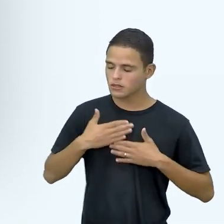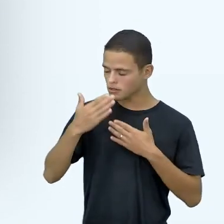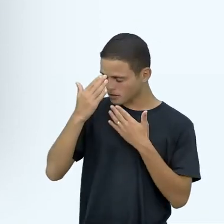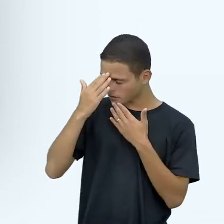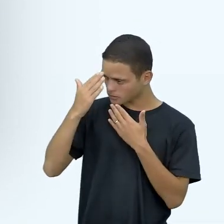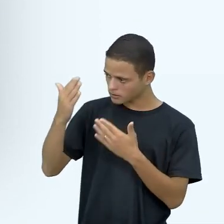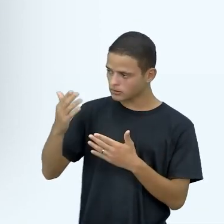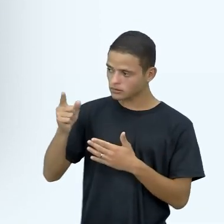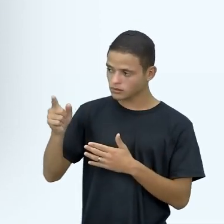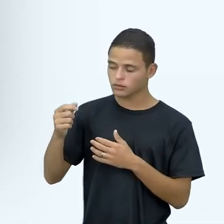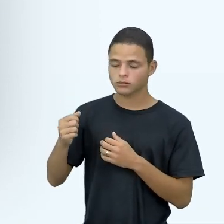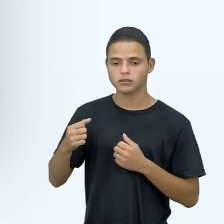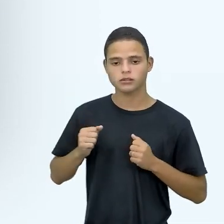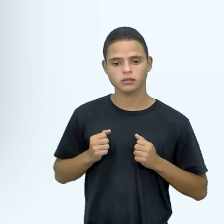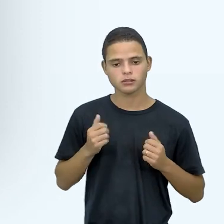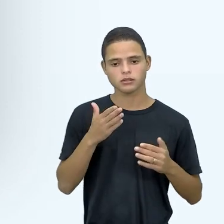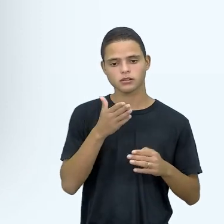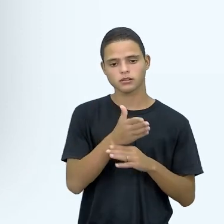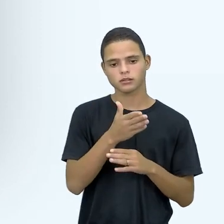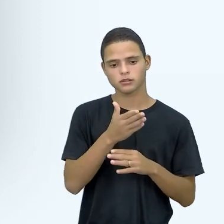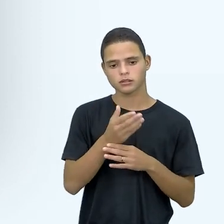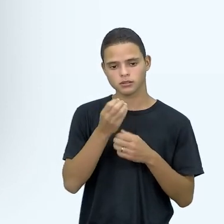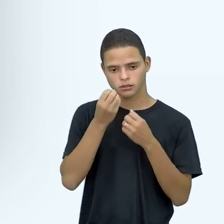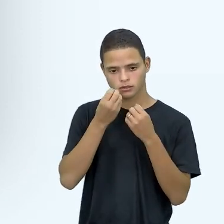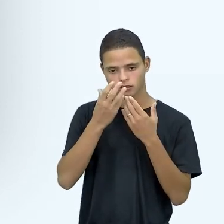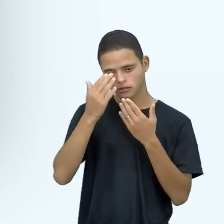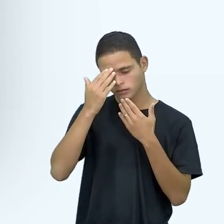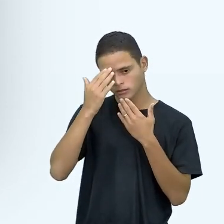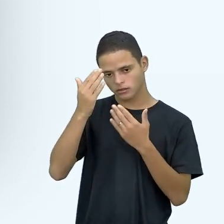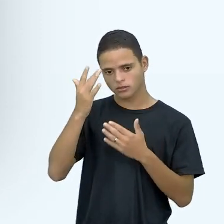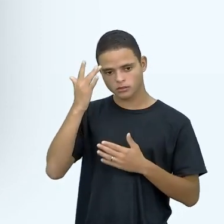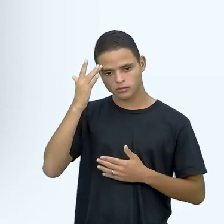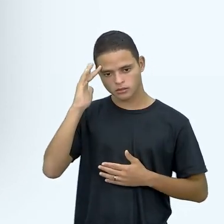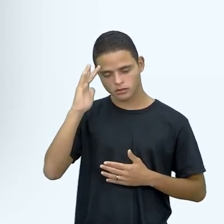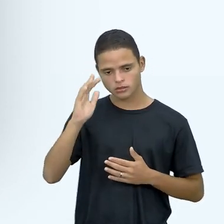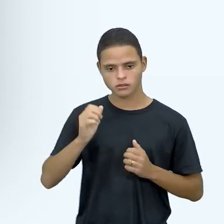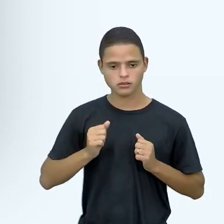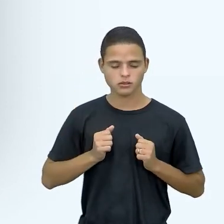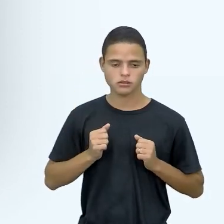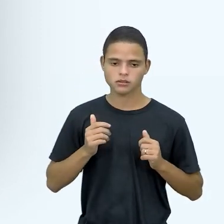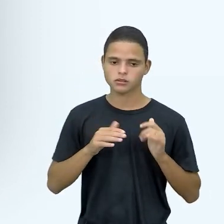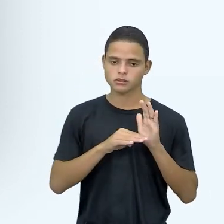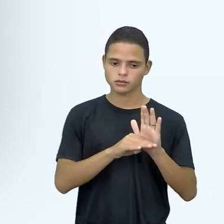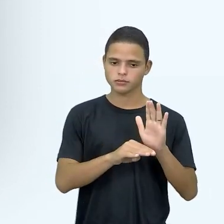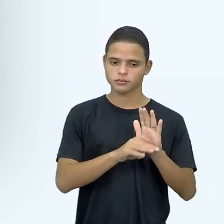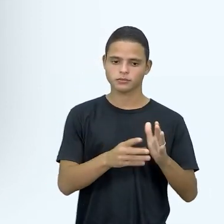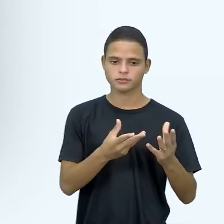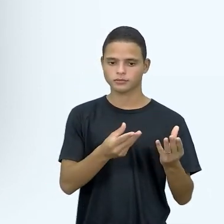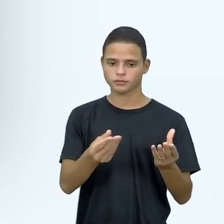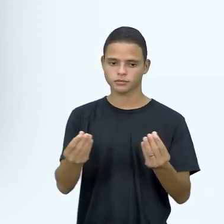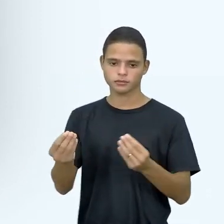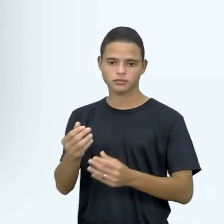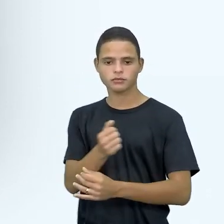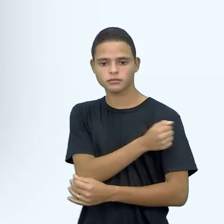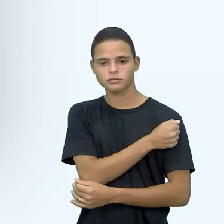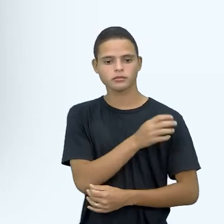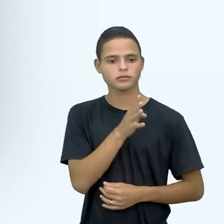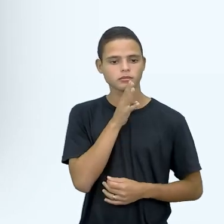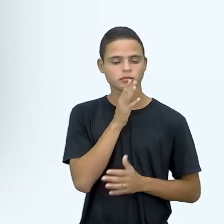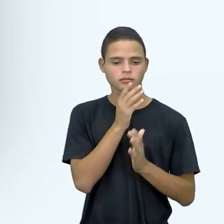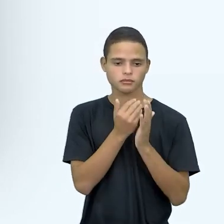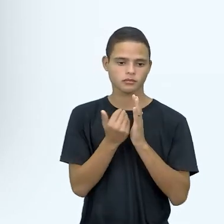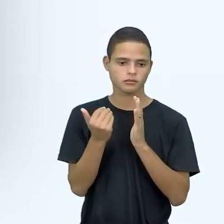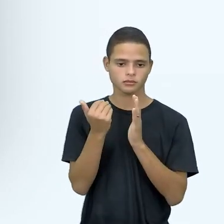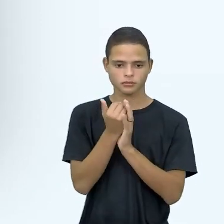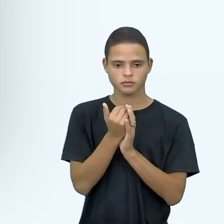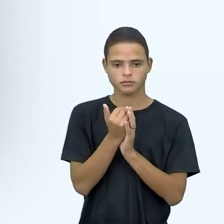imensamente a sua participação, né, muito obrigada, eu acho que contribuiu imensamente para os nossos estudantes conhecerem um pouquinho mais